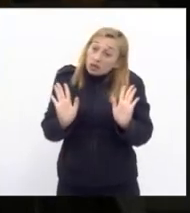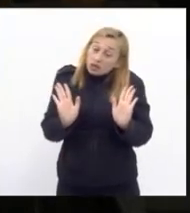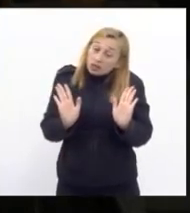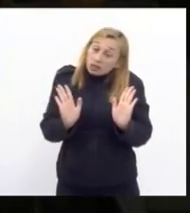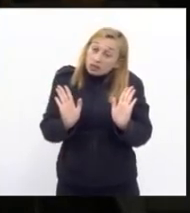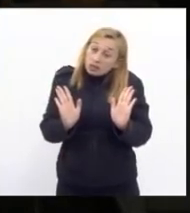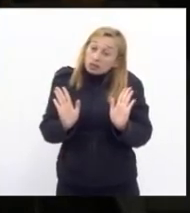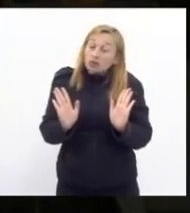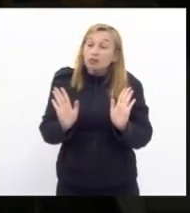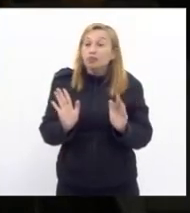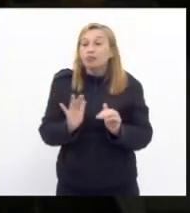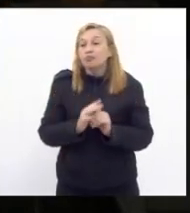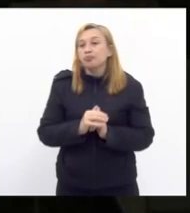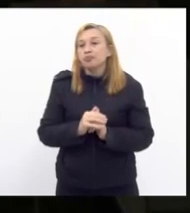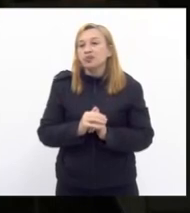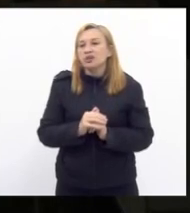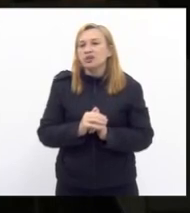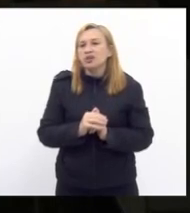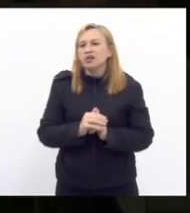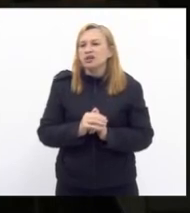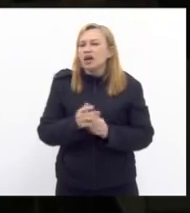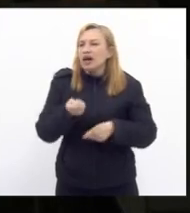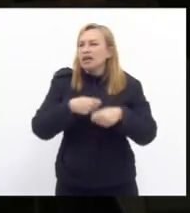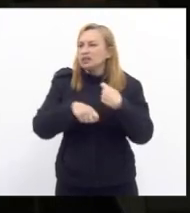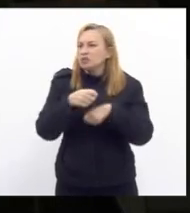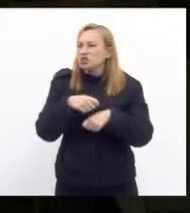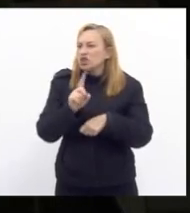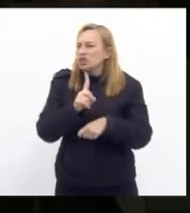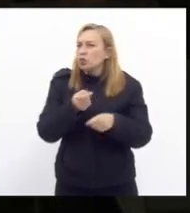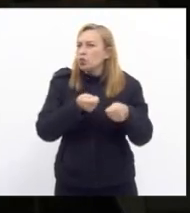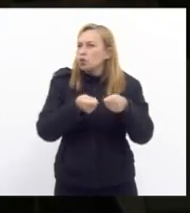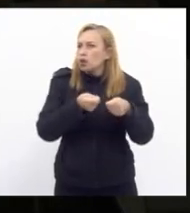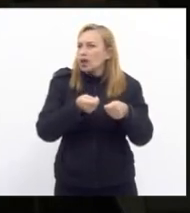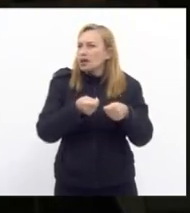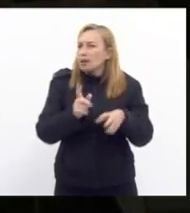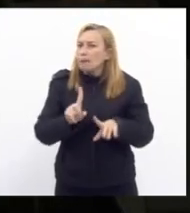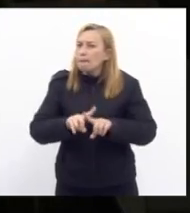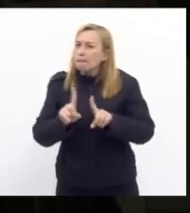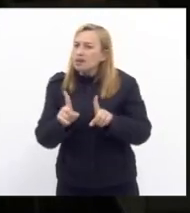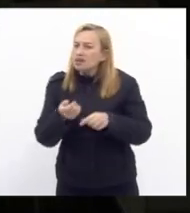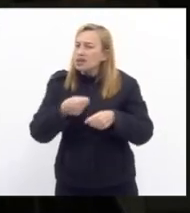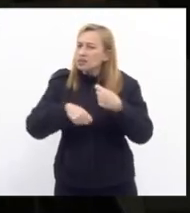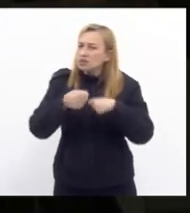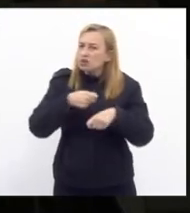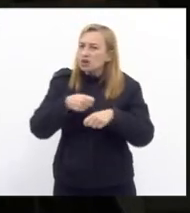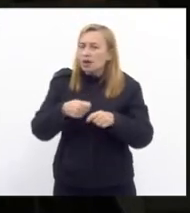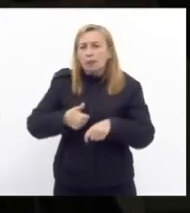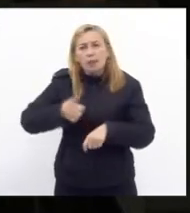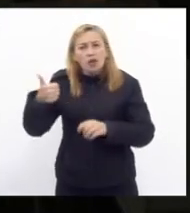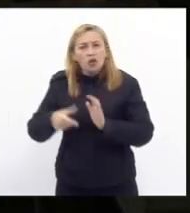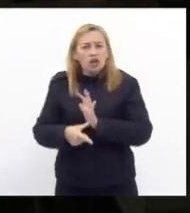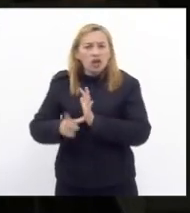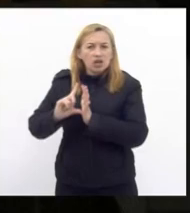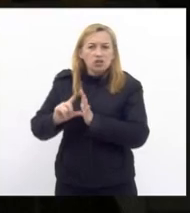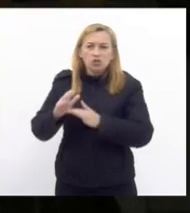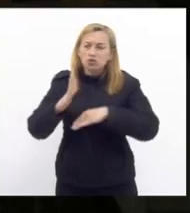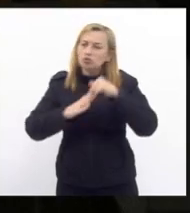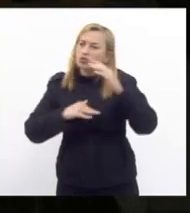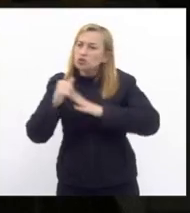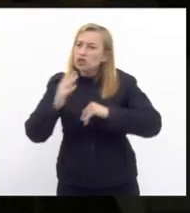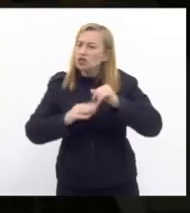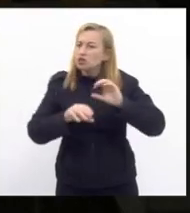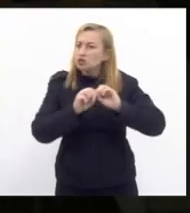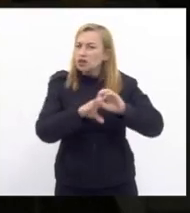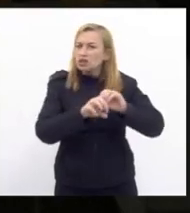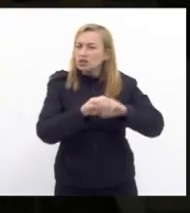epidemiológica administrada não controlada mas melhor que antes com os profissionais da educação vacinados